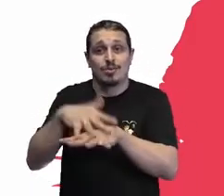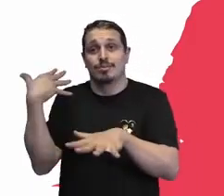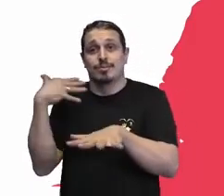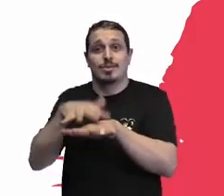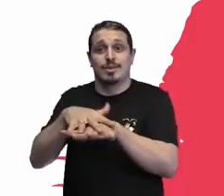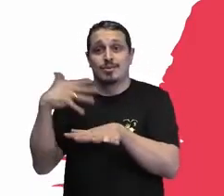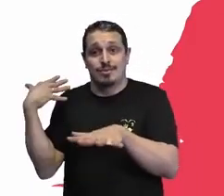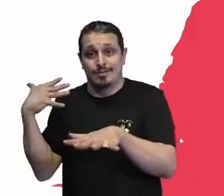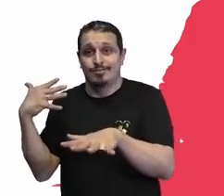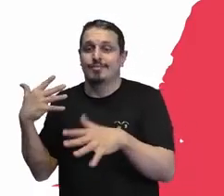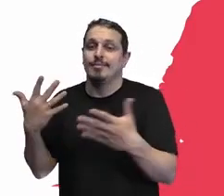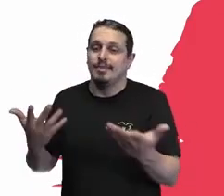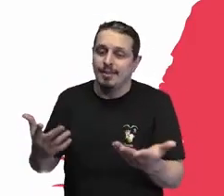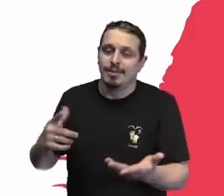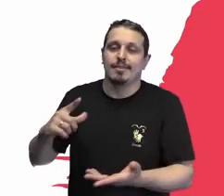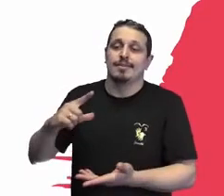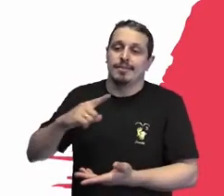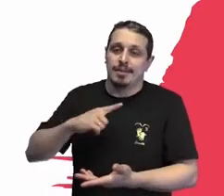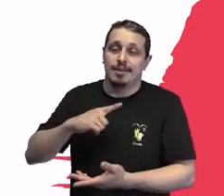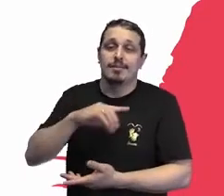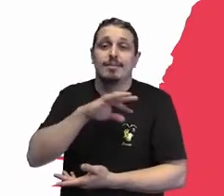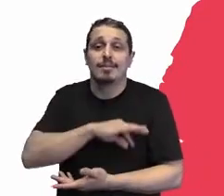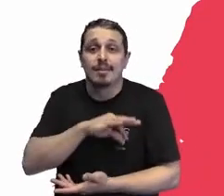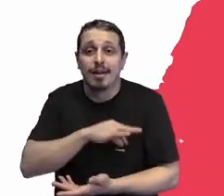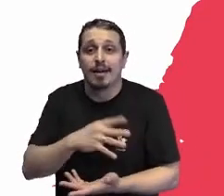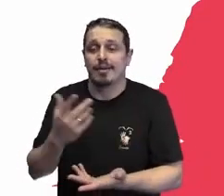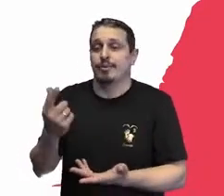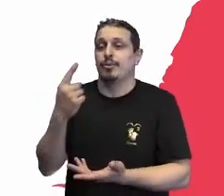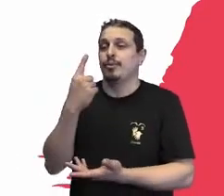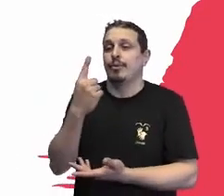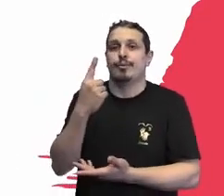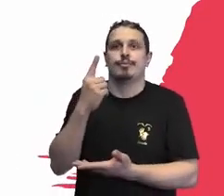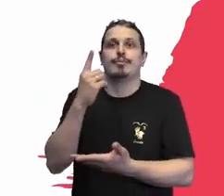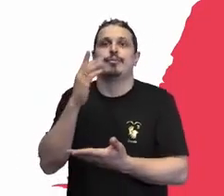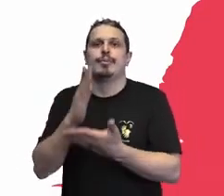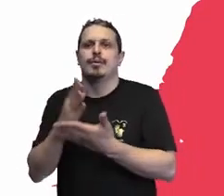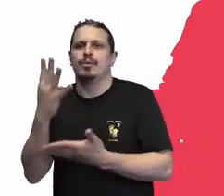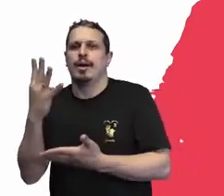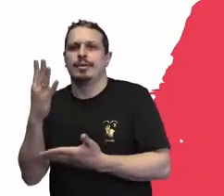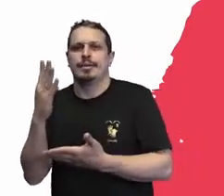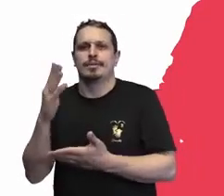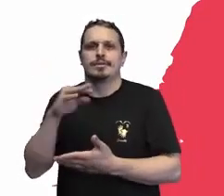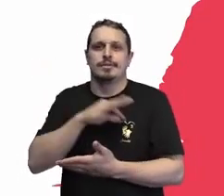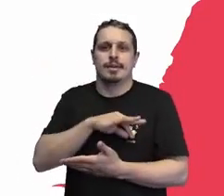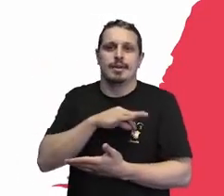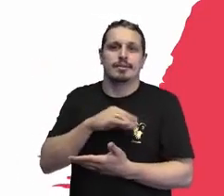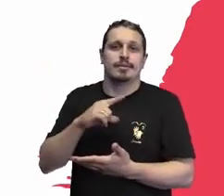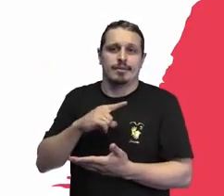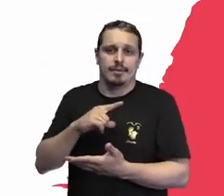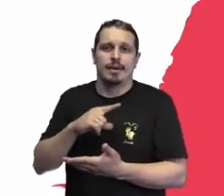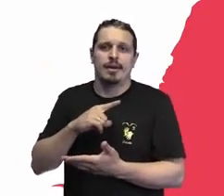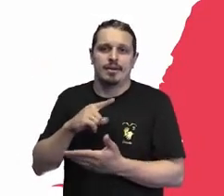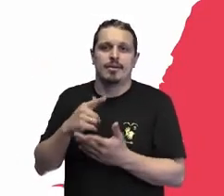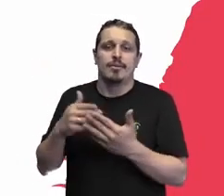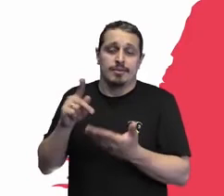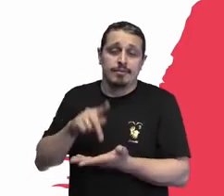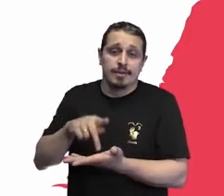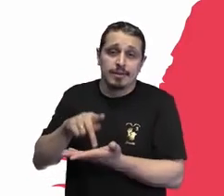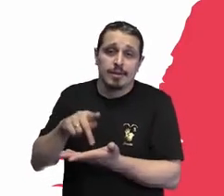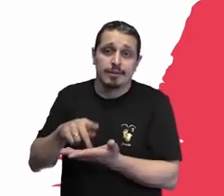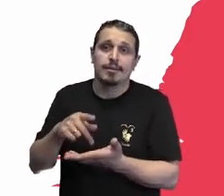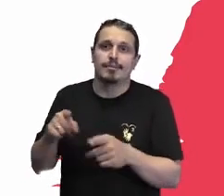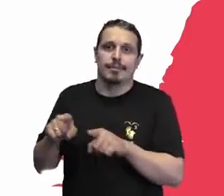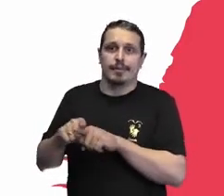familiar de um quarto do salário mínimo, são pessoas realmente em condições, realmente de vulnerabilidade social, e